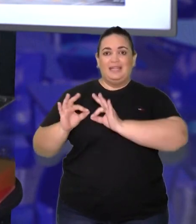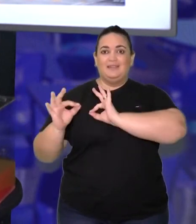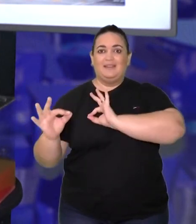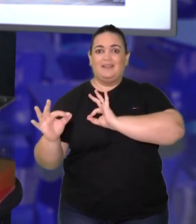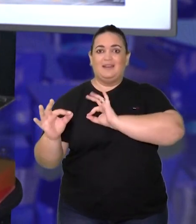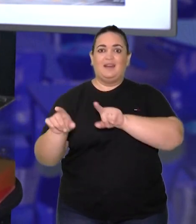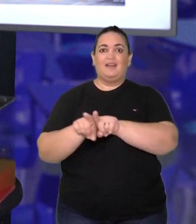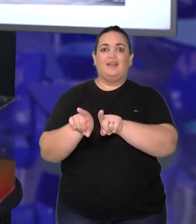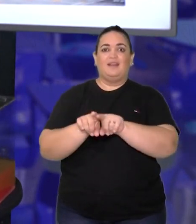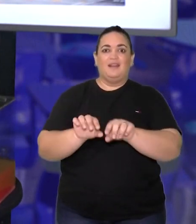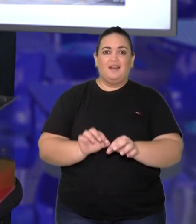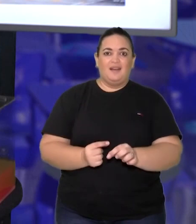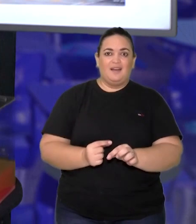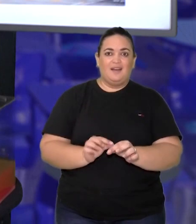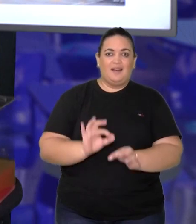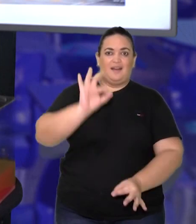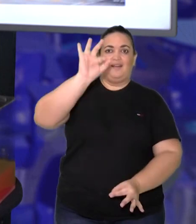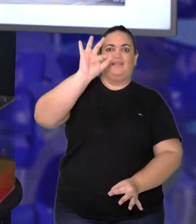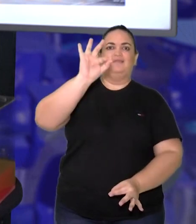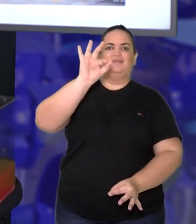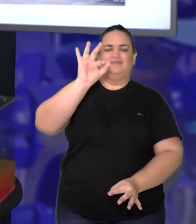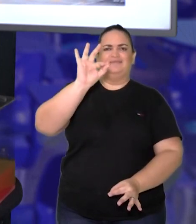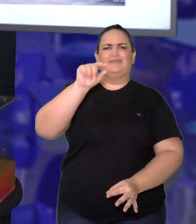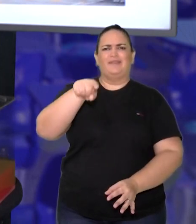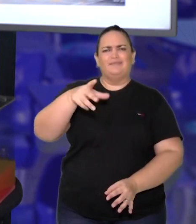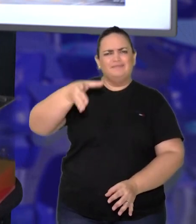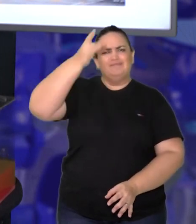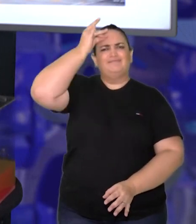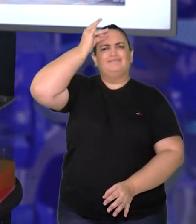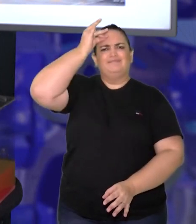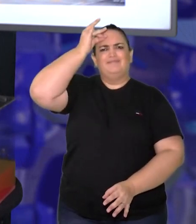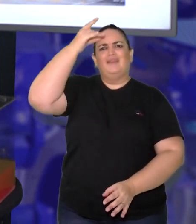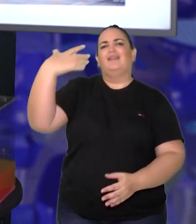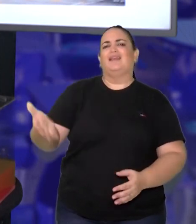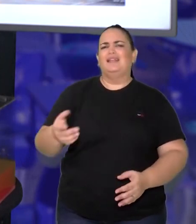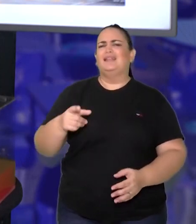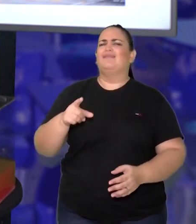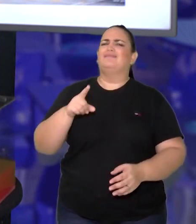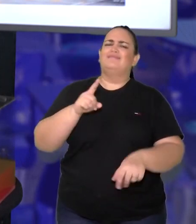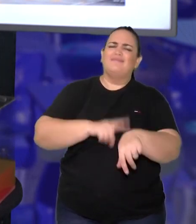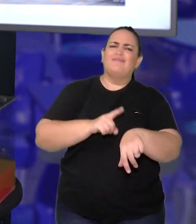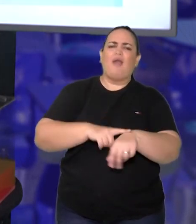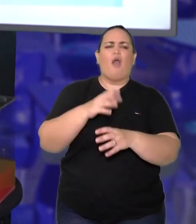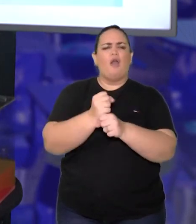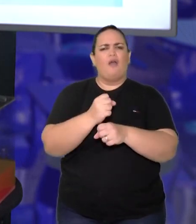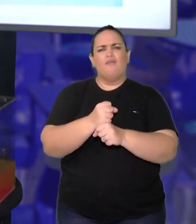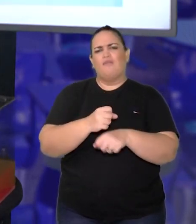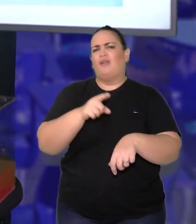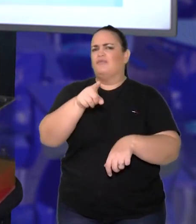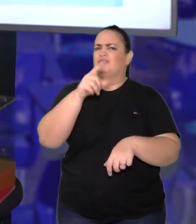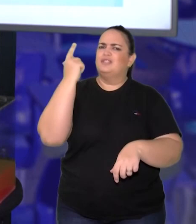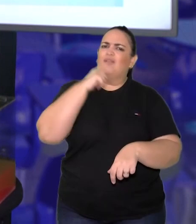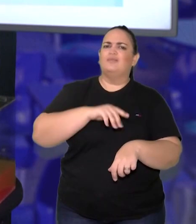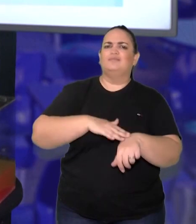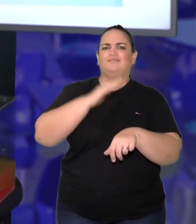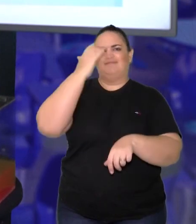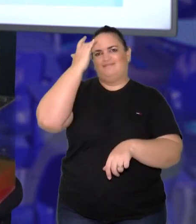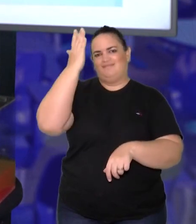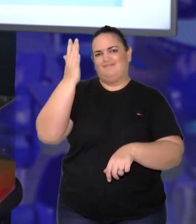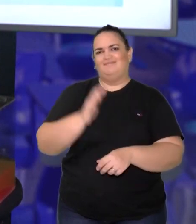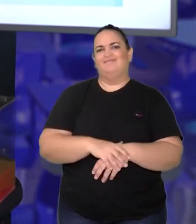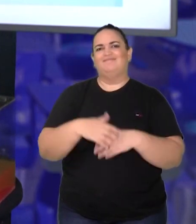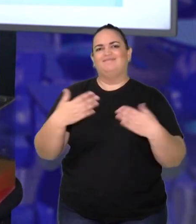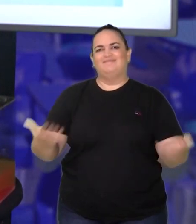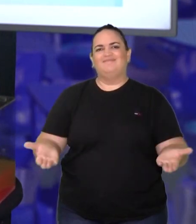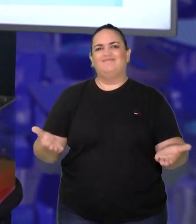Adote essas medidas como referência que facilitará um pouco mais o trabalho, tá certo? Bem, isso é